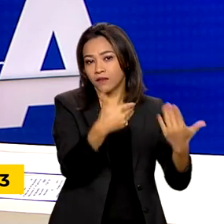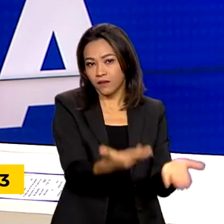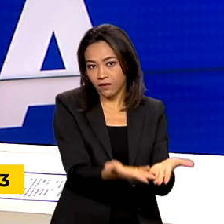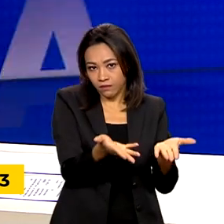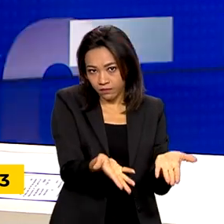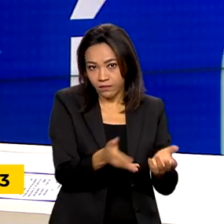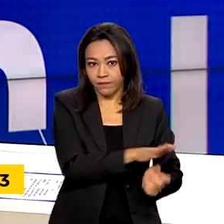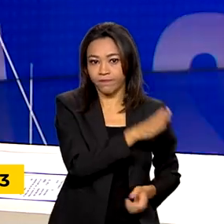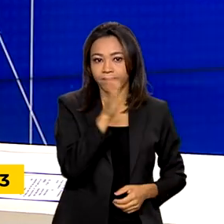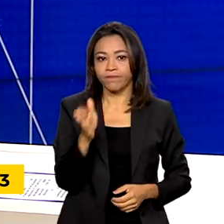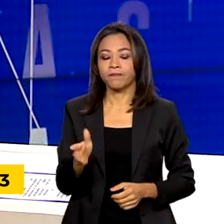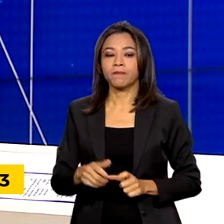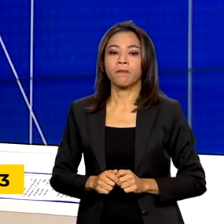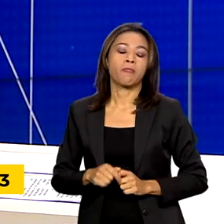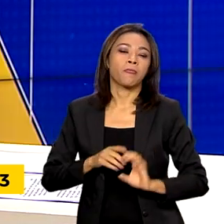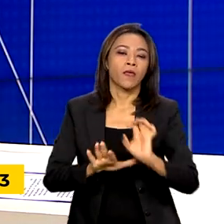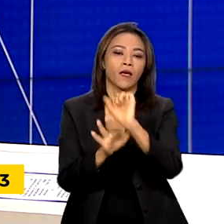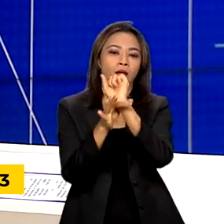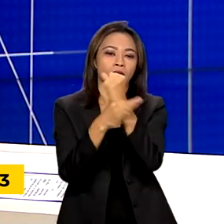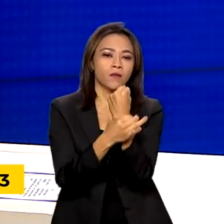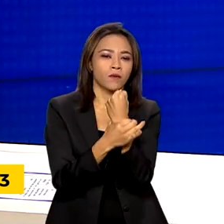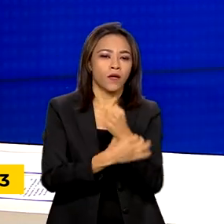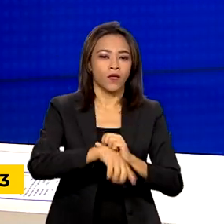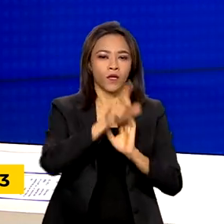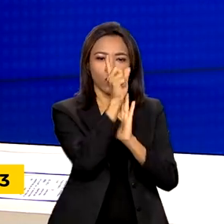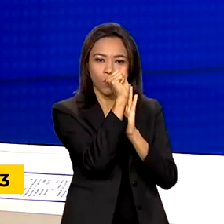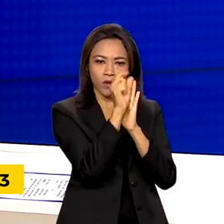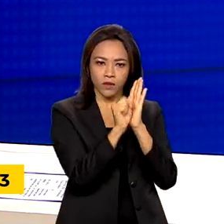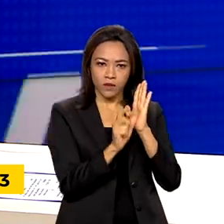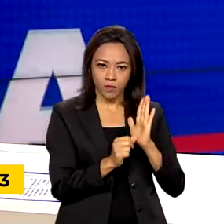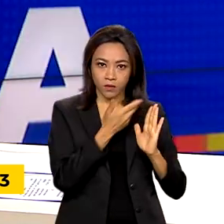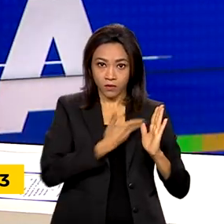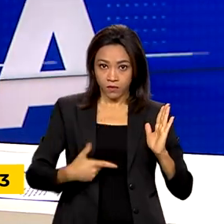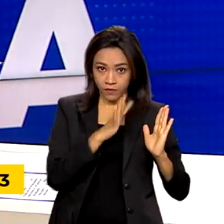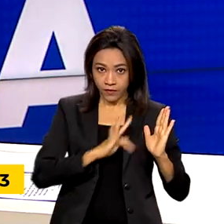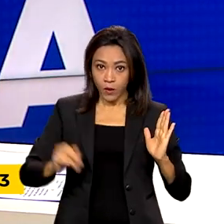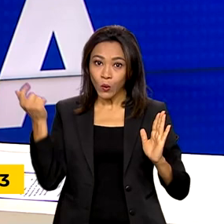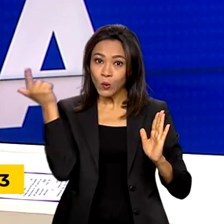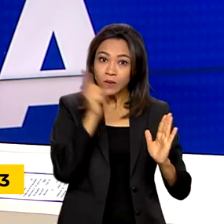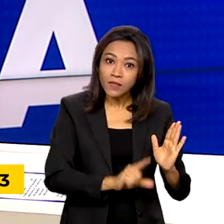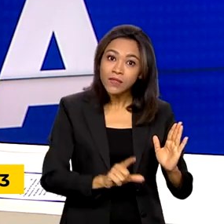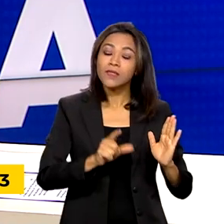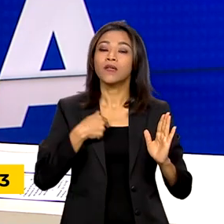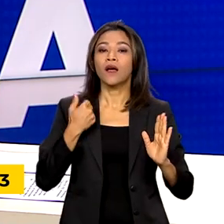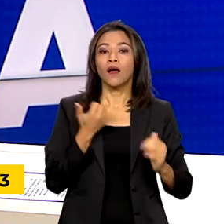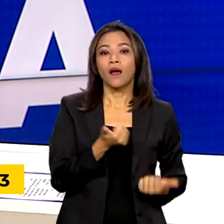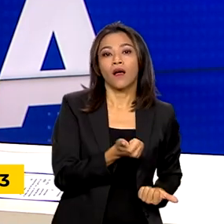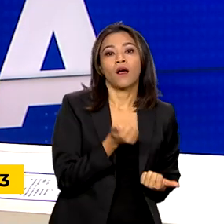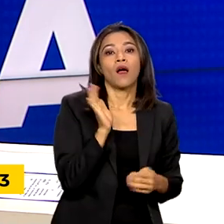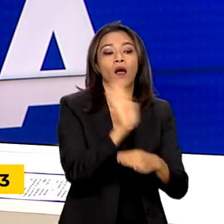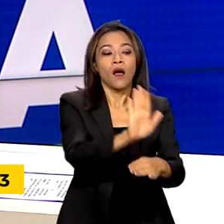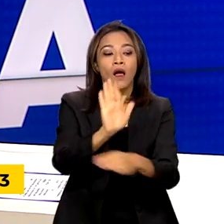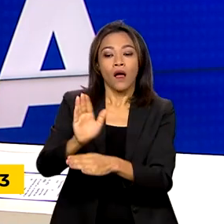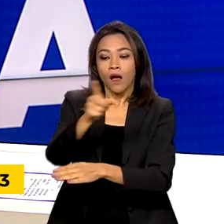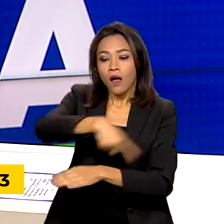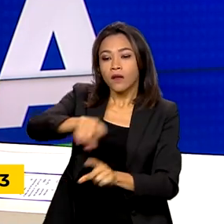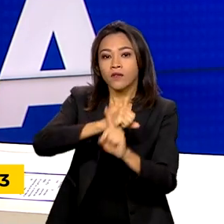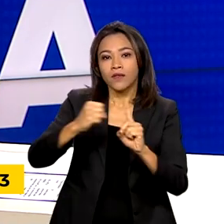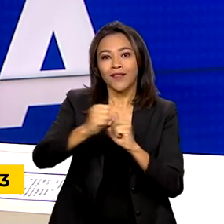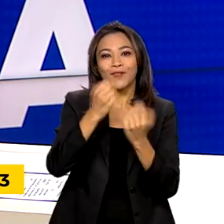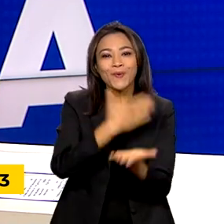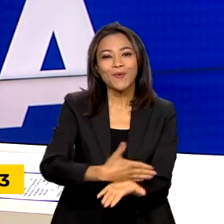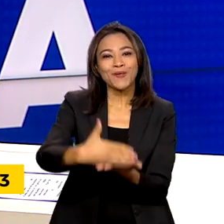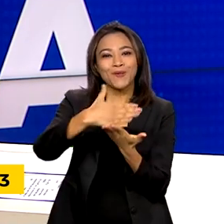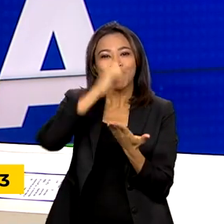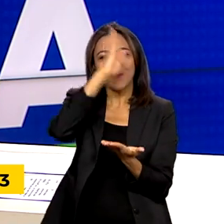Para garantir que o orçamento da União atenda às necessidades reais da população, começaram as caravanas